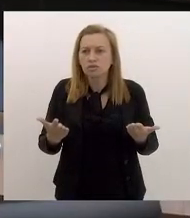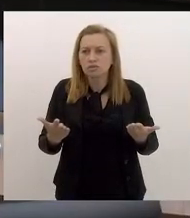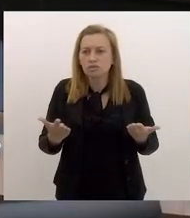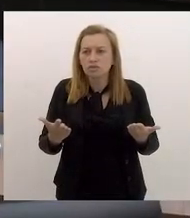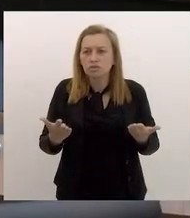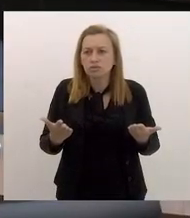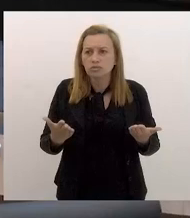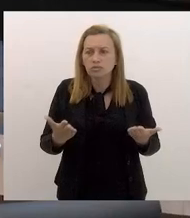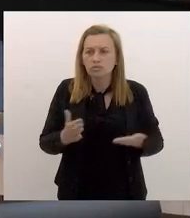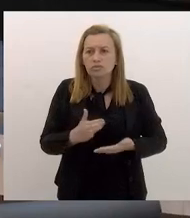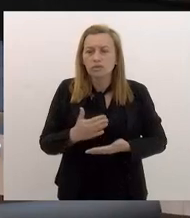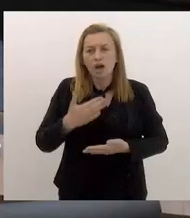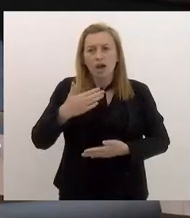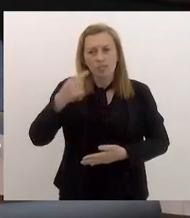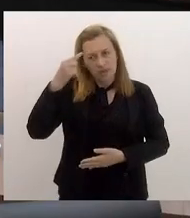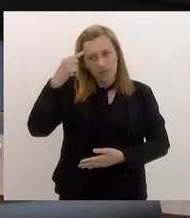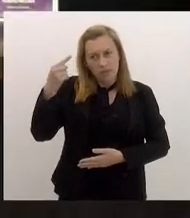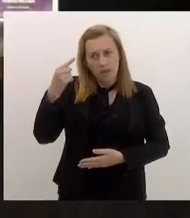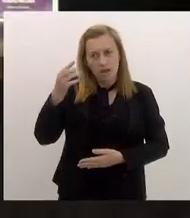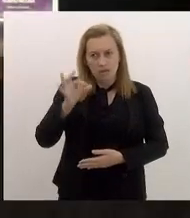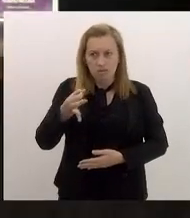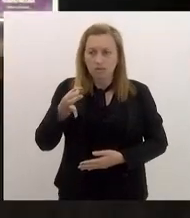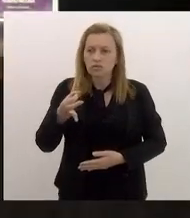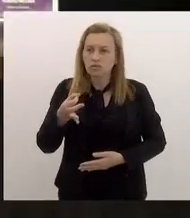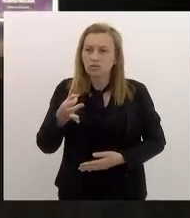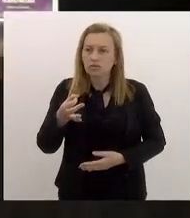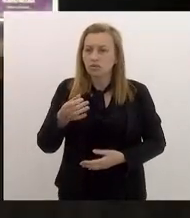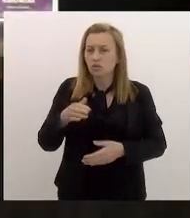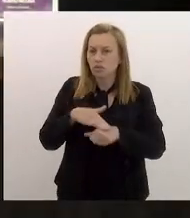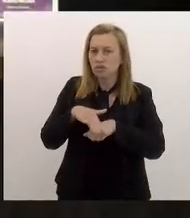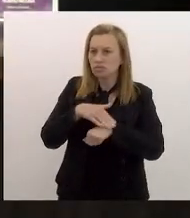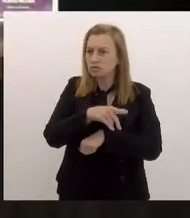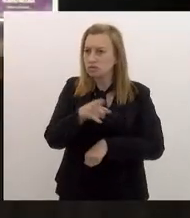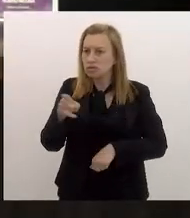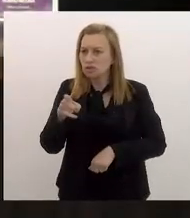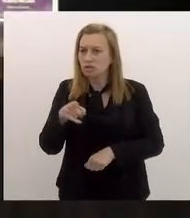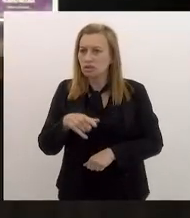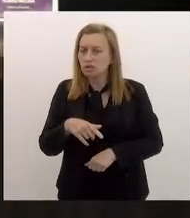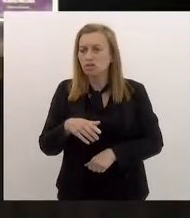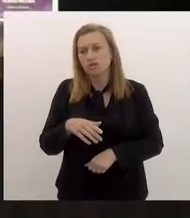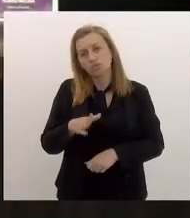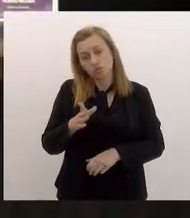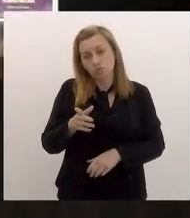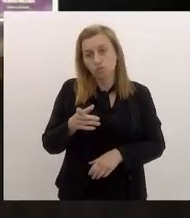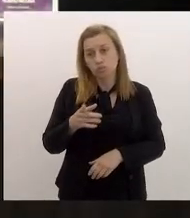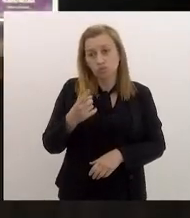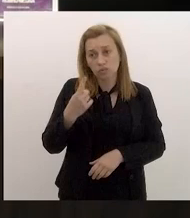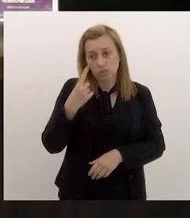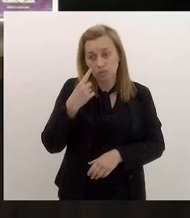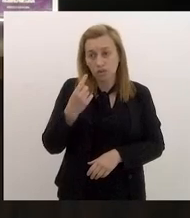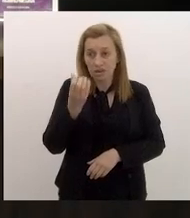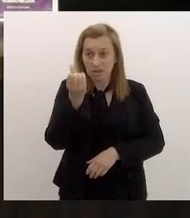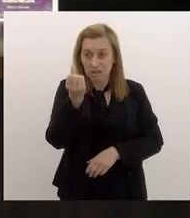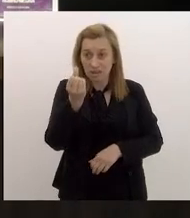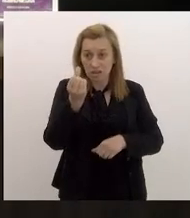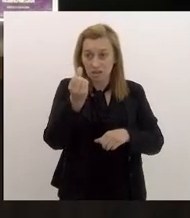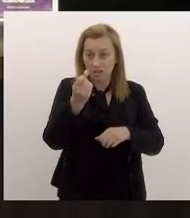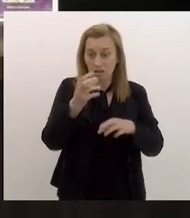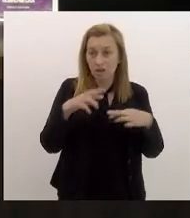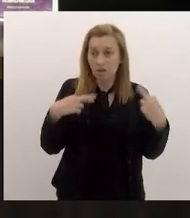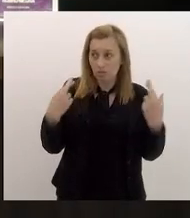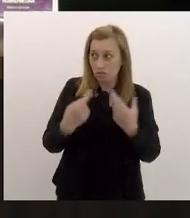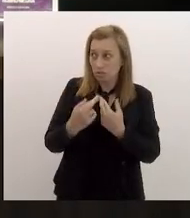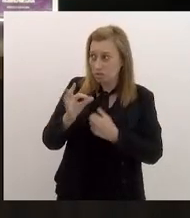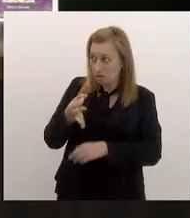que é a minha minha ideia e logicamente tem que trocar com vocês. Nós aí vamos fazer seis audiências com essa, está certo?